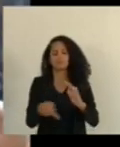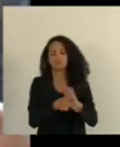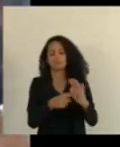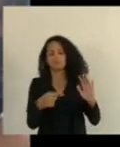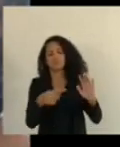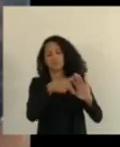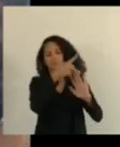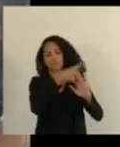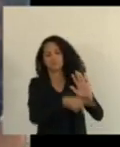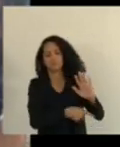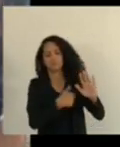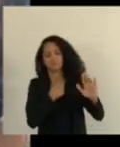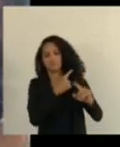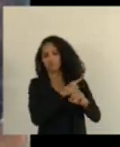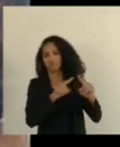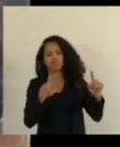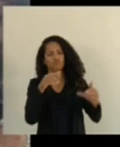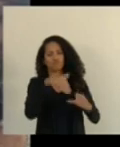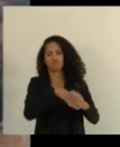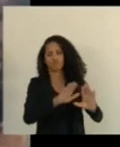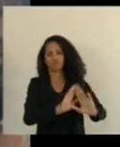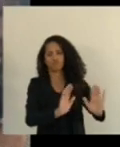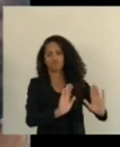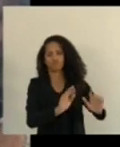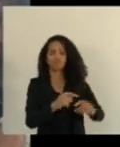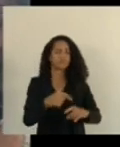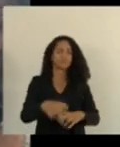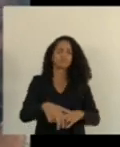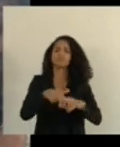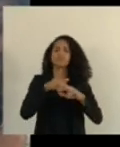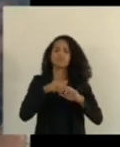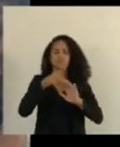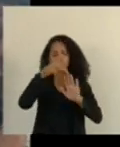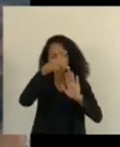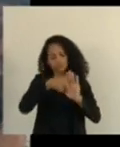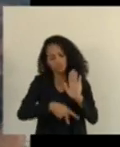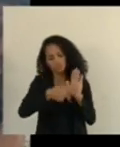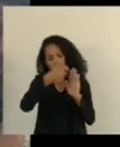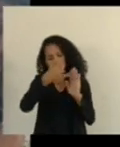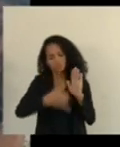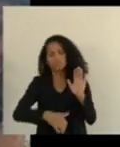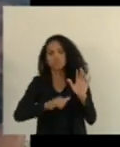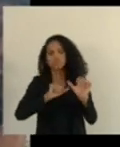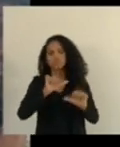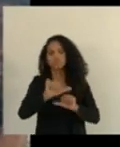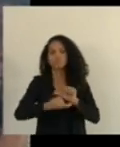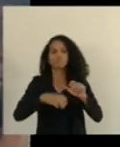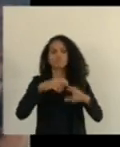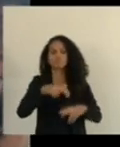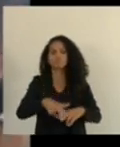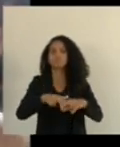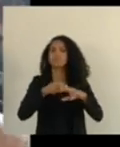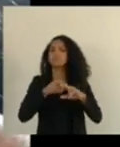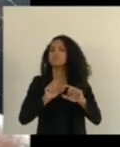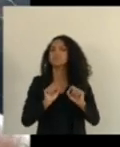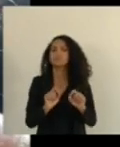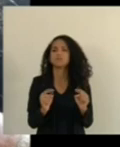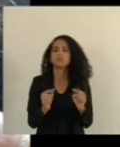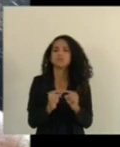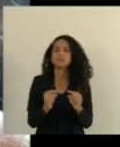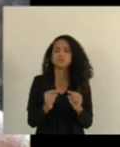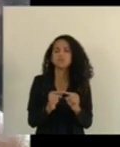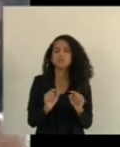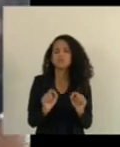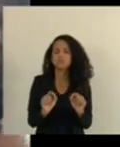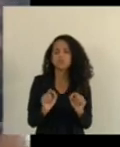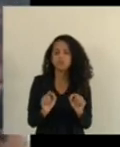que diz respeito a alterações em relação ao